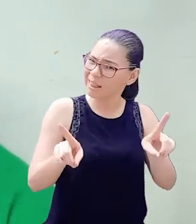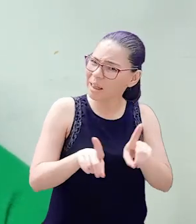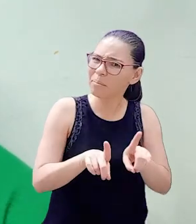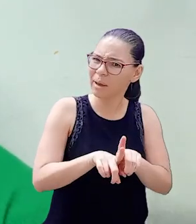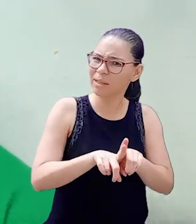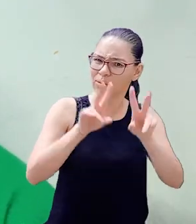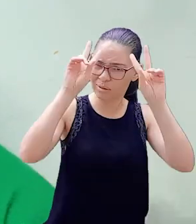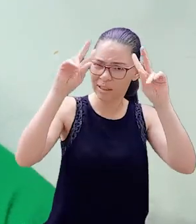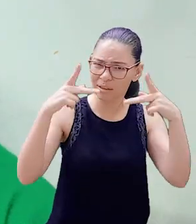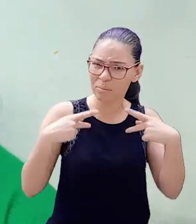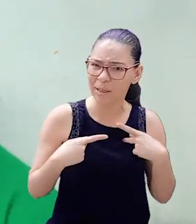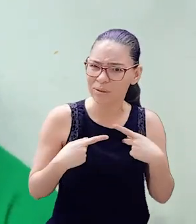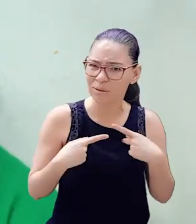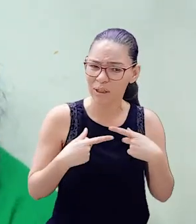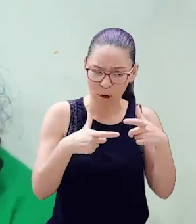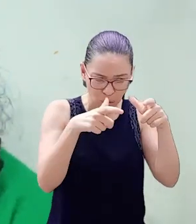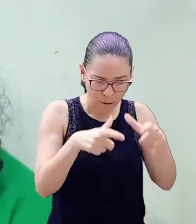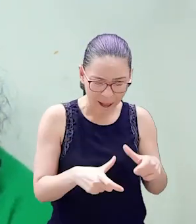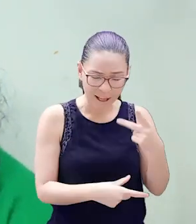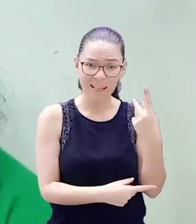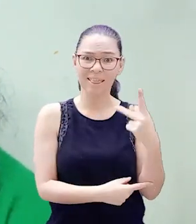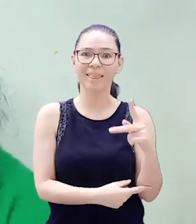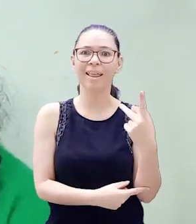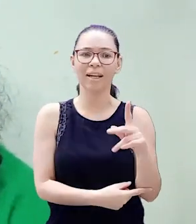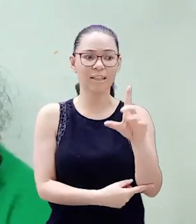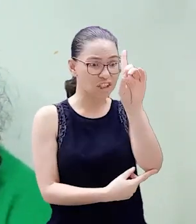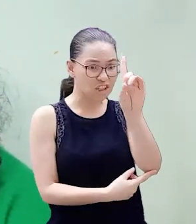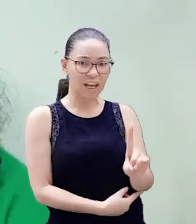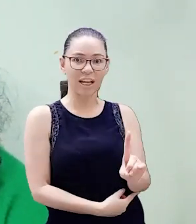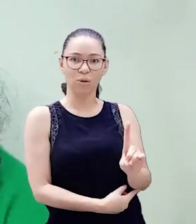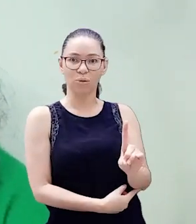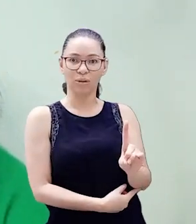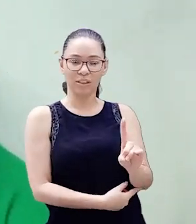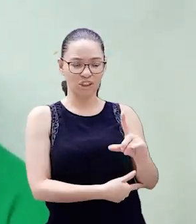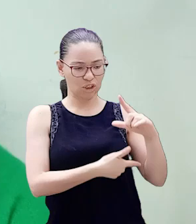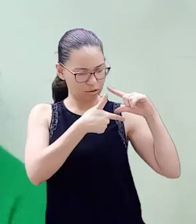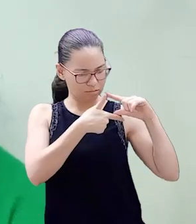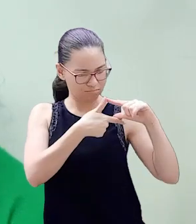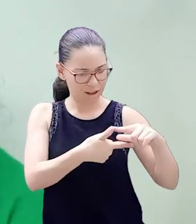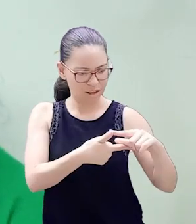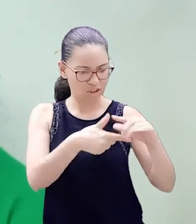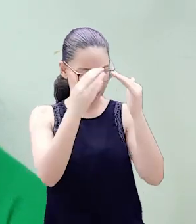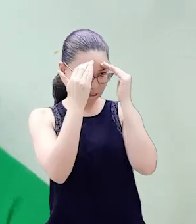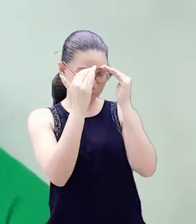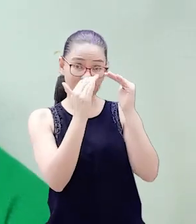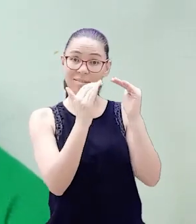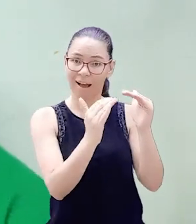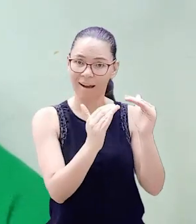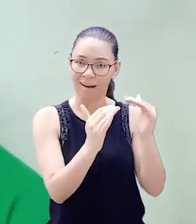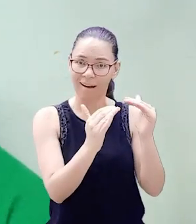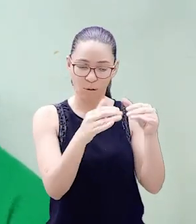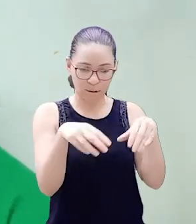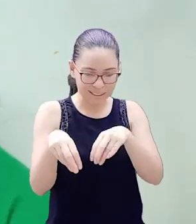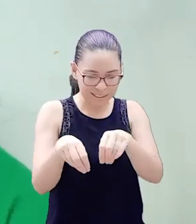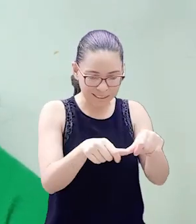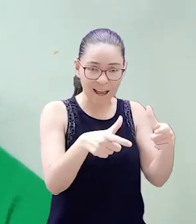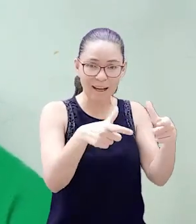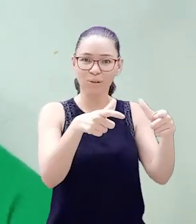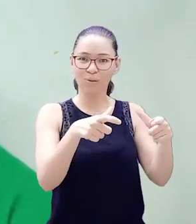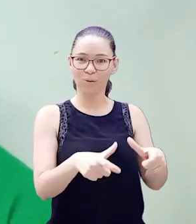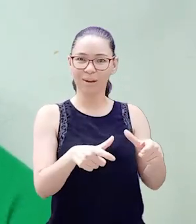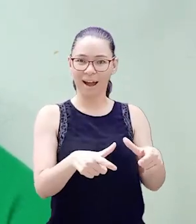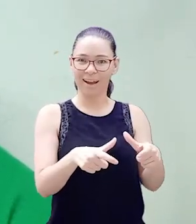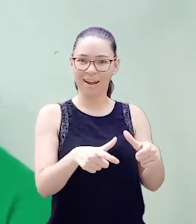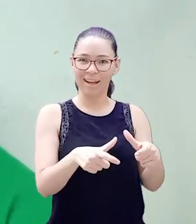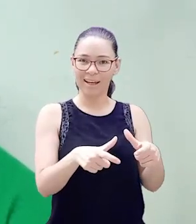autodeterminação, o direito à manutenção de suas culturas e tradições, a proteção às suas terras, o autogoverno,